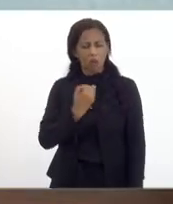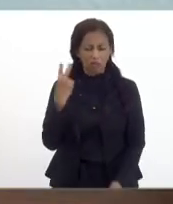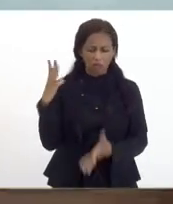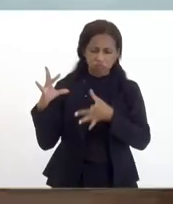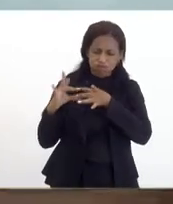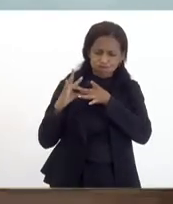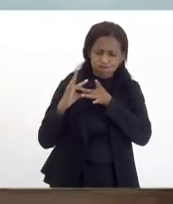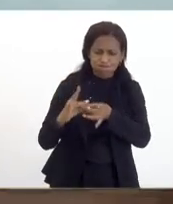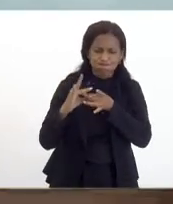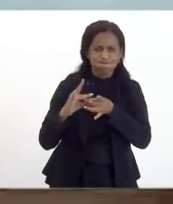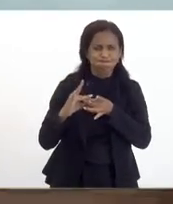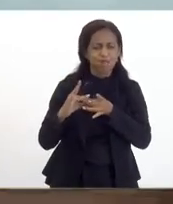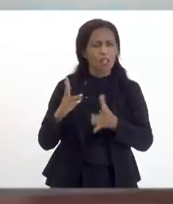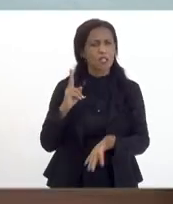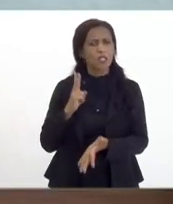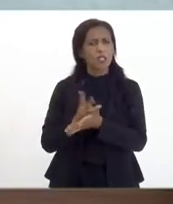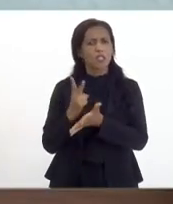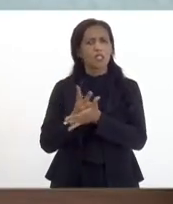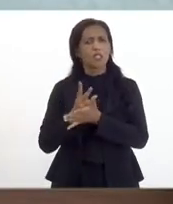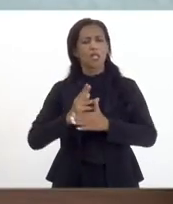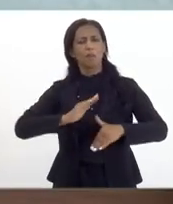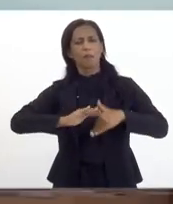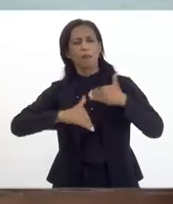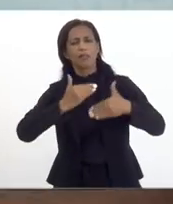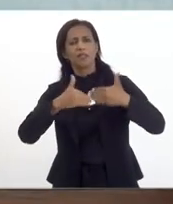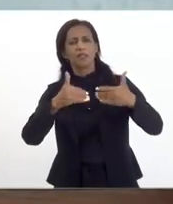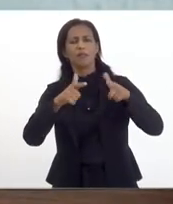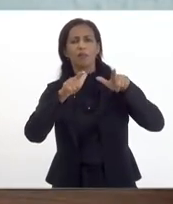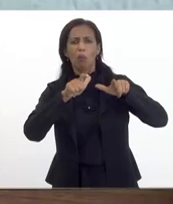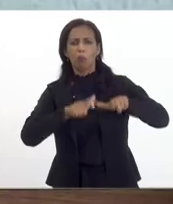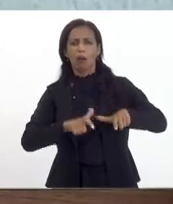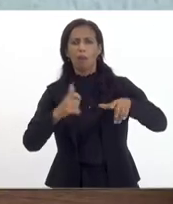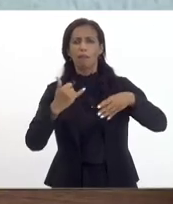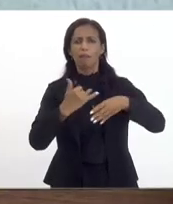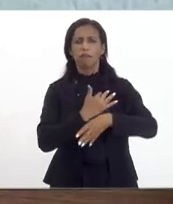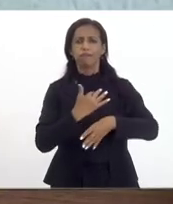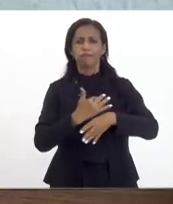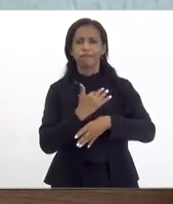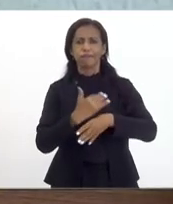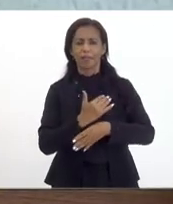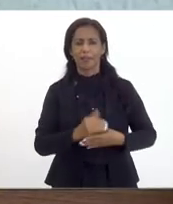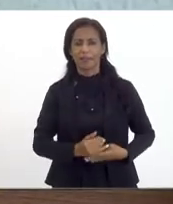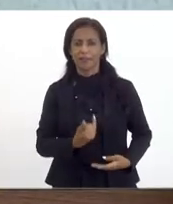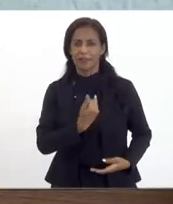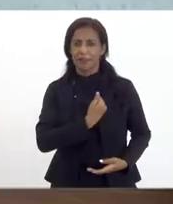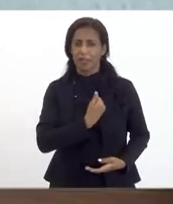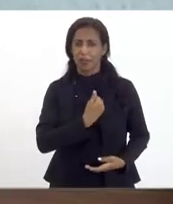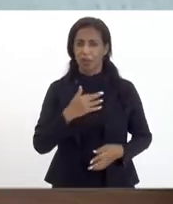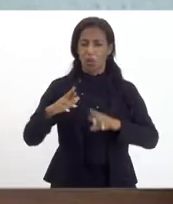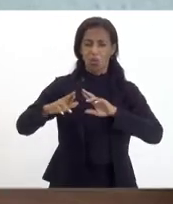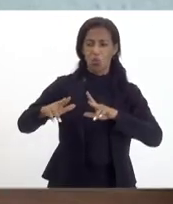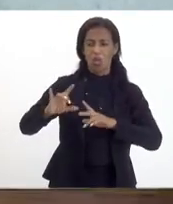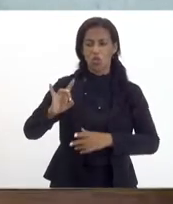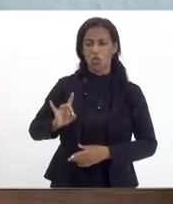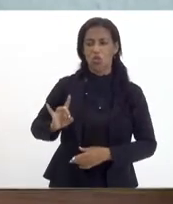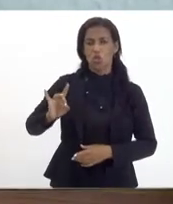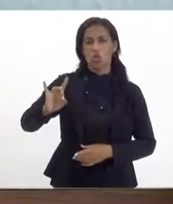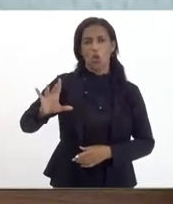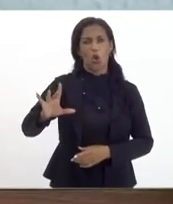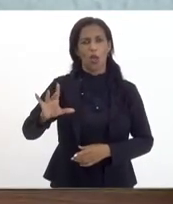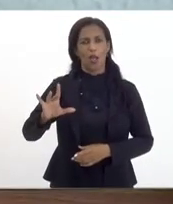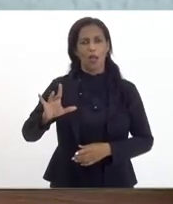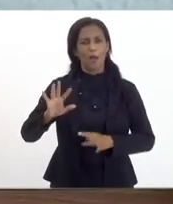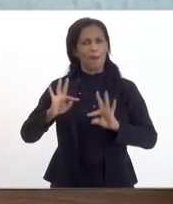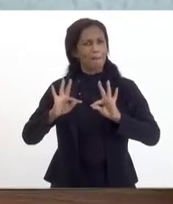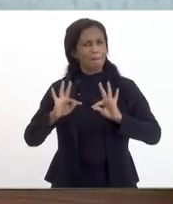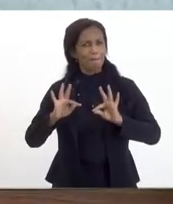brigando para trazer esse desenvolvimento para a cidade de Itaguaí não é um só para a cidade mas